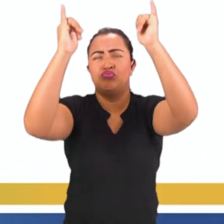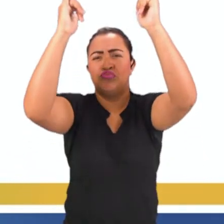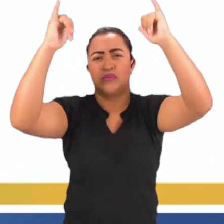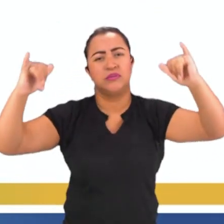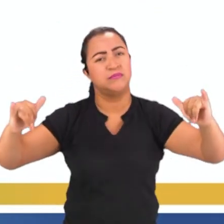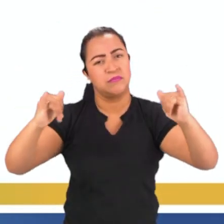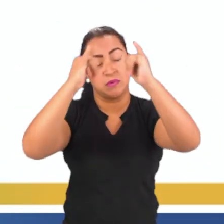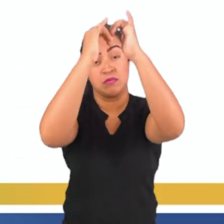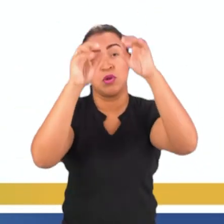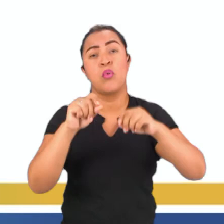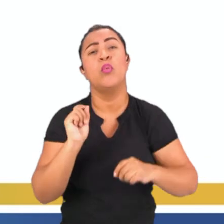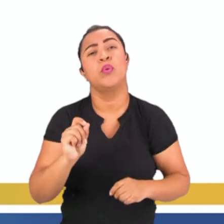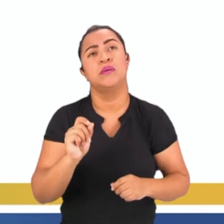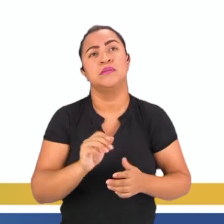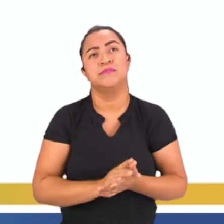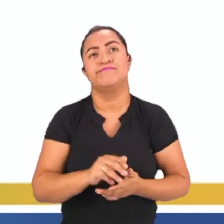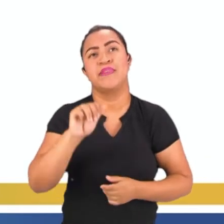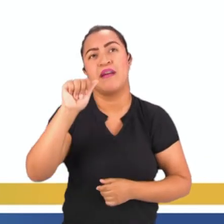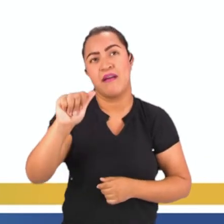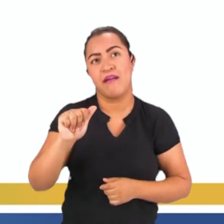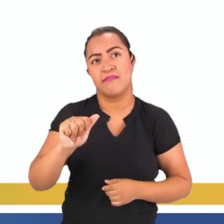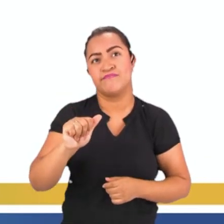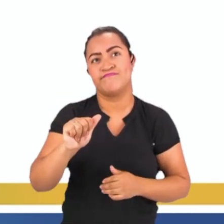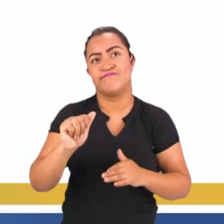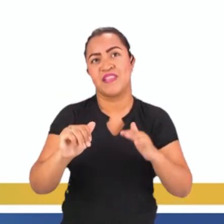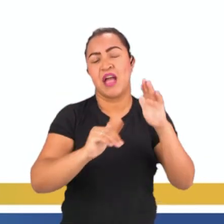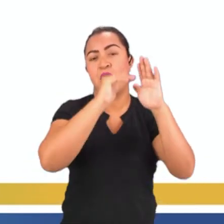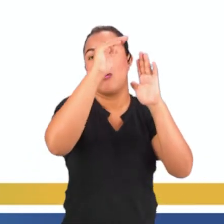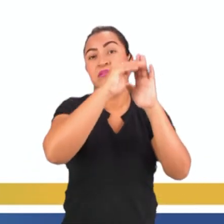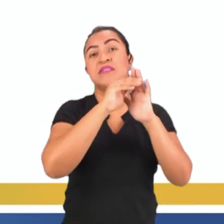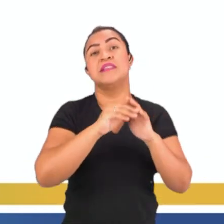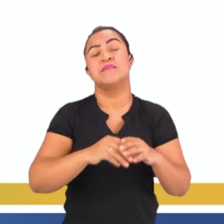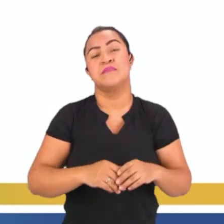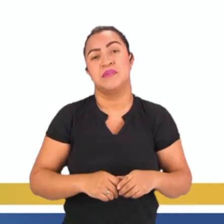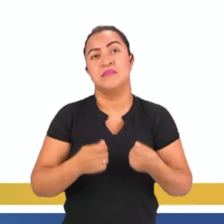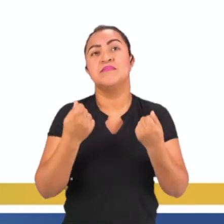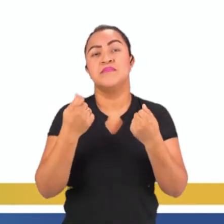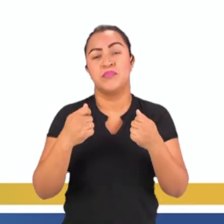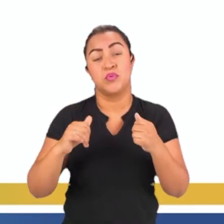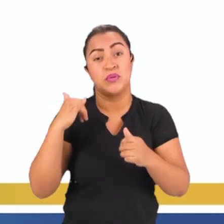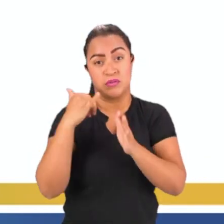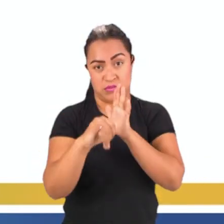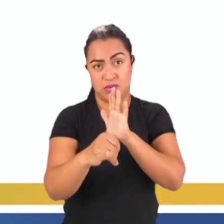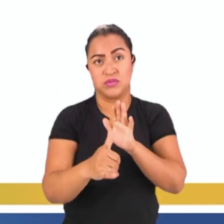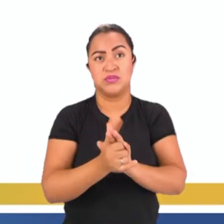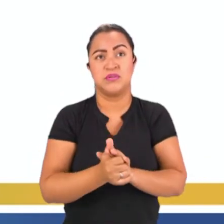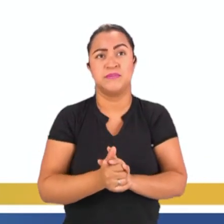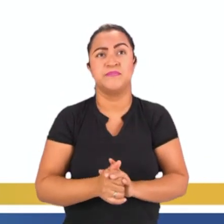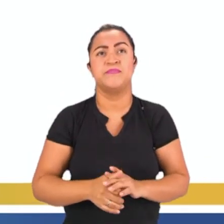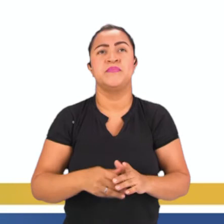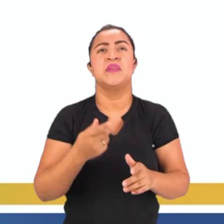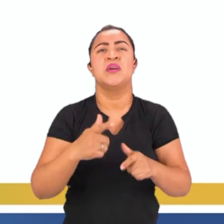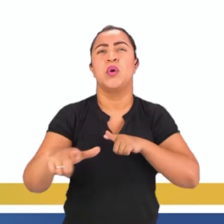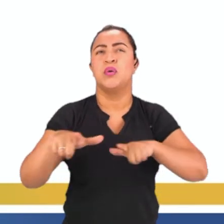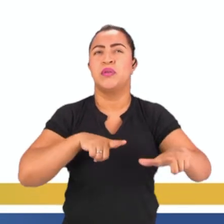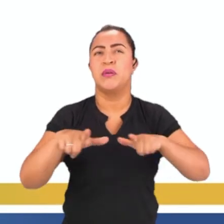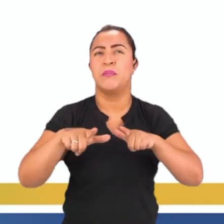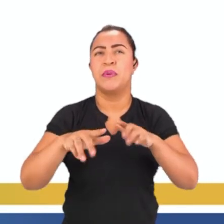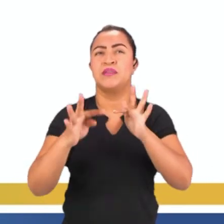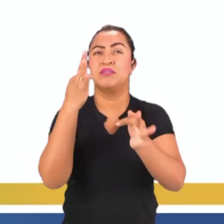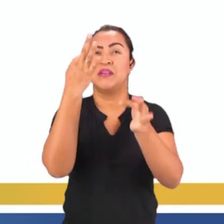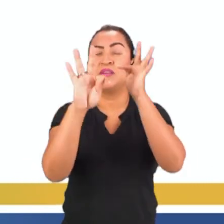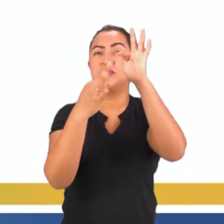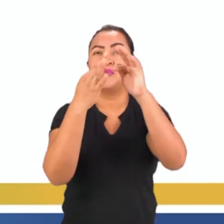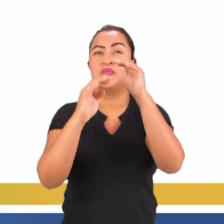hidrelétrica. O que é que seria? A. A alta demanda por energia. B. O emprego de tecnologia